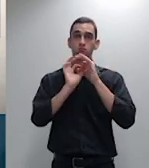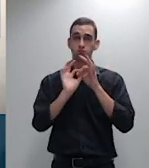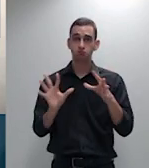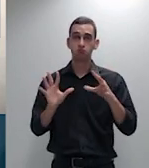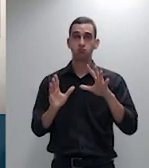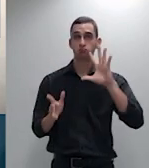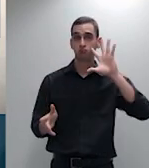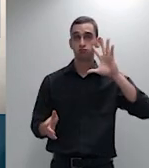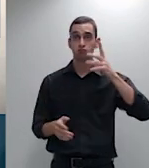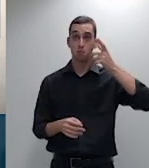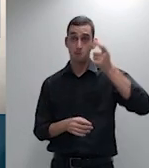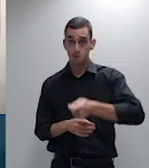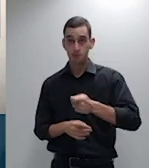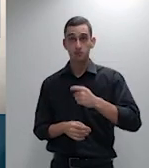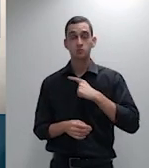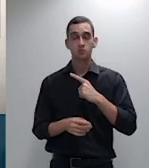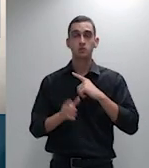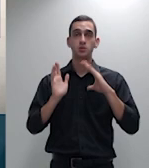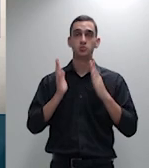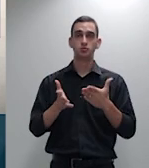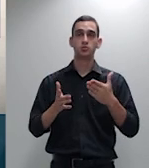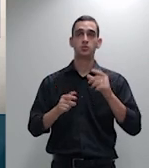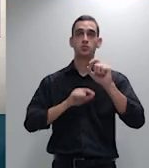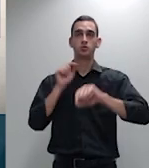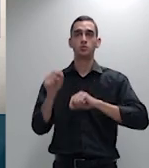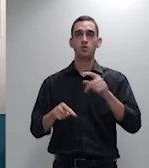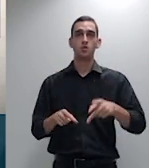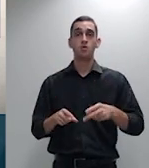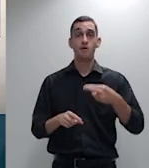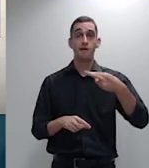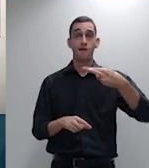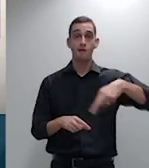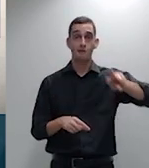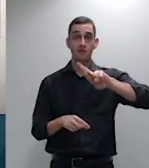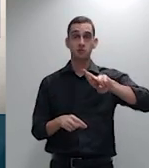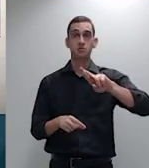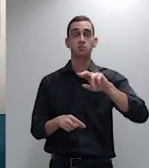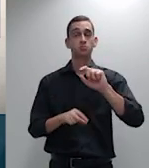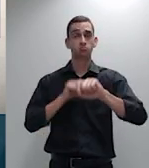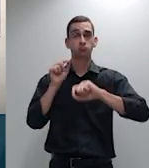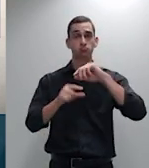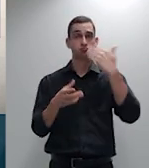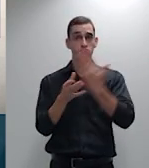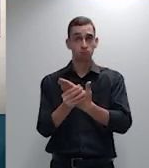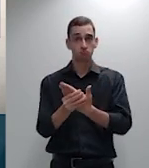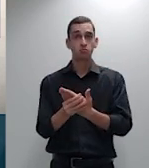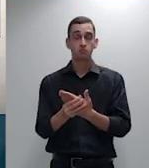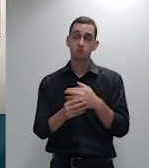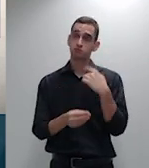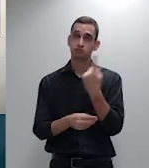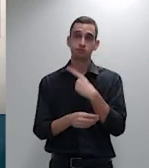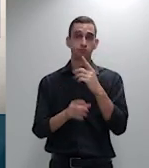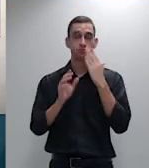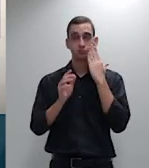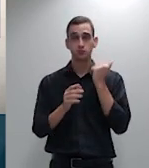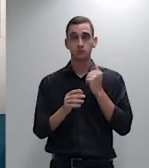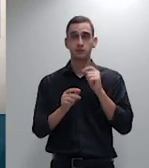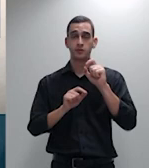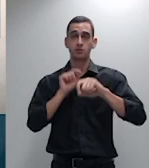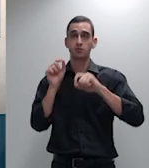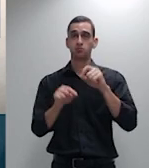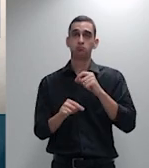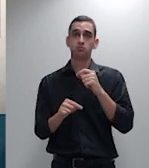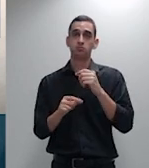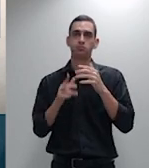renovação da ação portanto mostra-se extremo de dúvida que não é essa definitivamente a hipótese que ora se examina